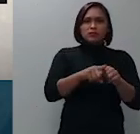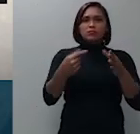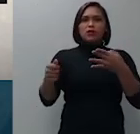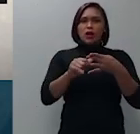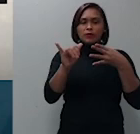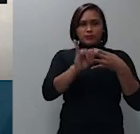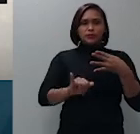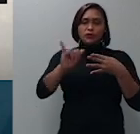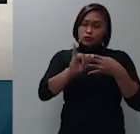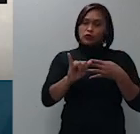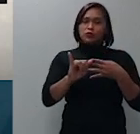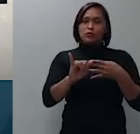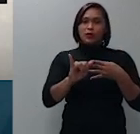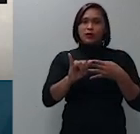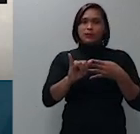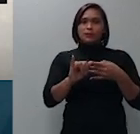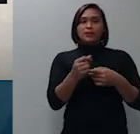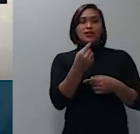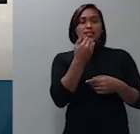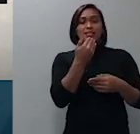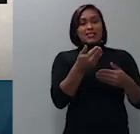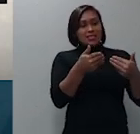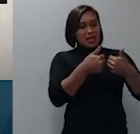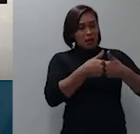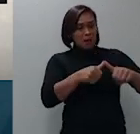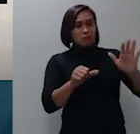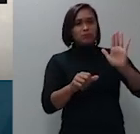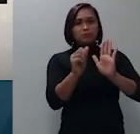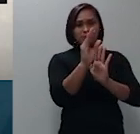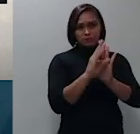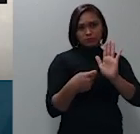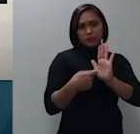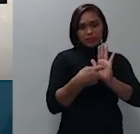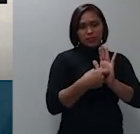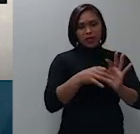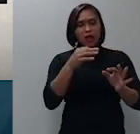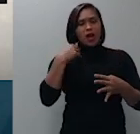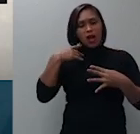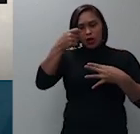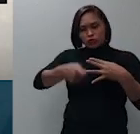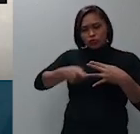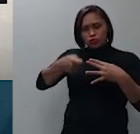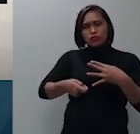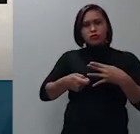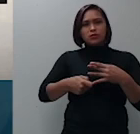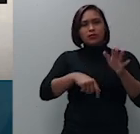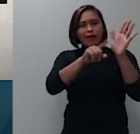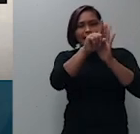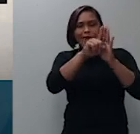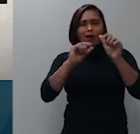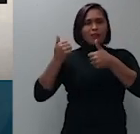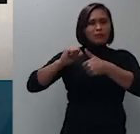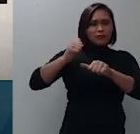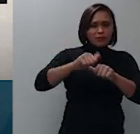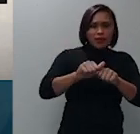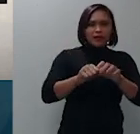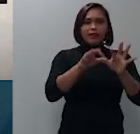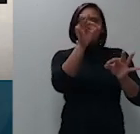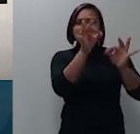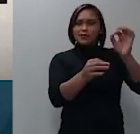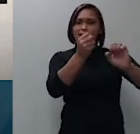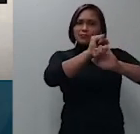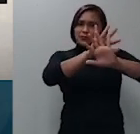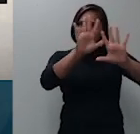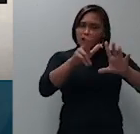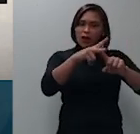se aparecer alguma petição o juiz vai avaliar se realmente era esclarecimento e ajuste ou outra coisa e aí